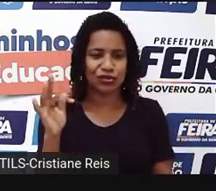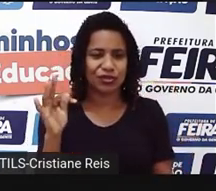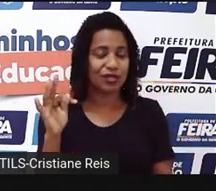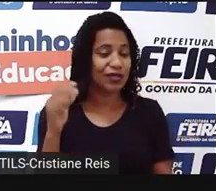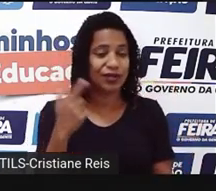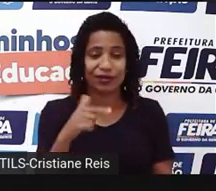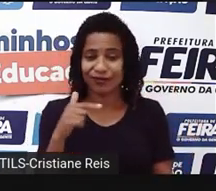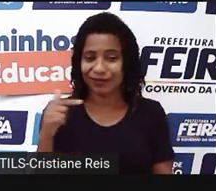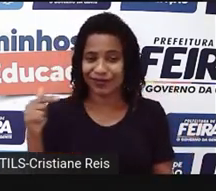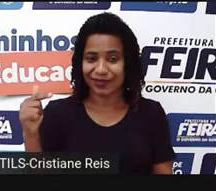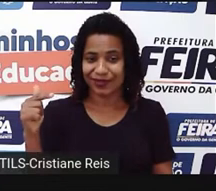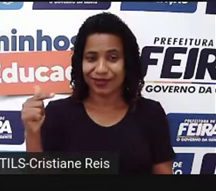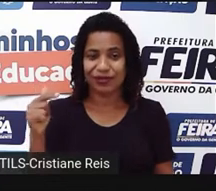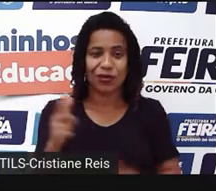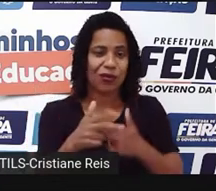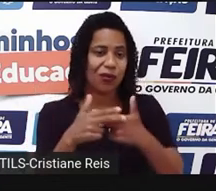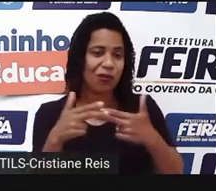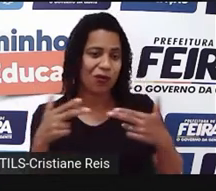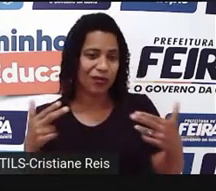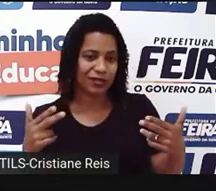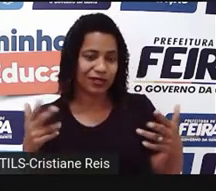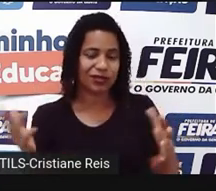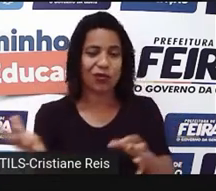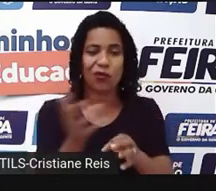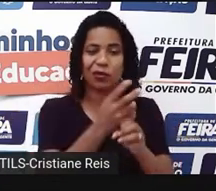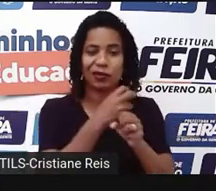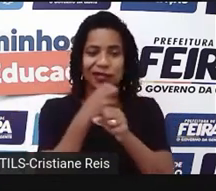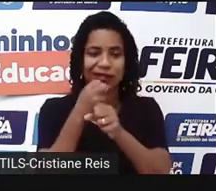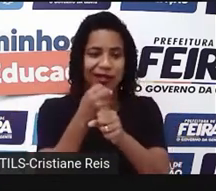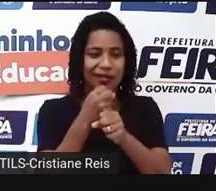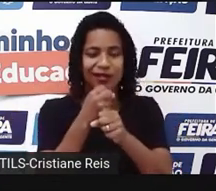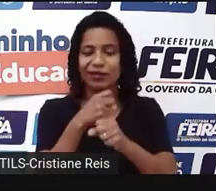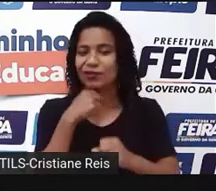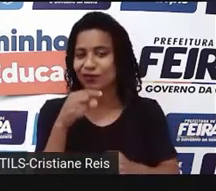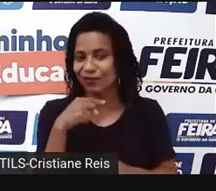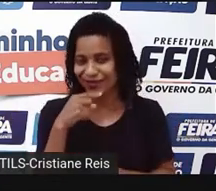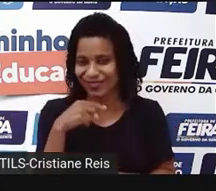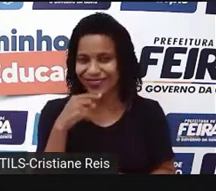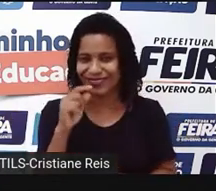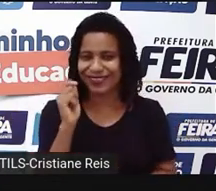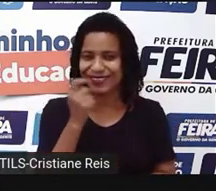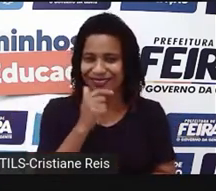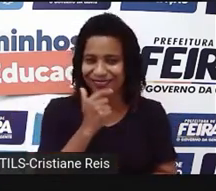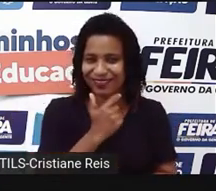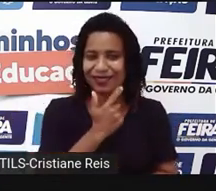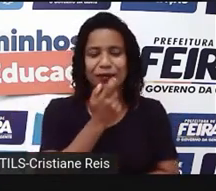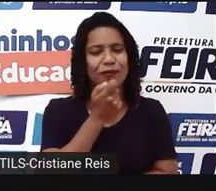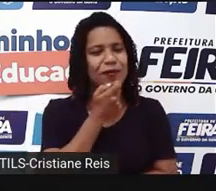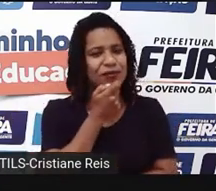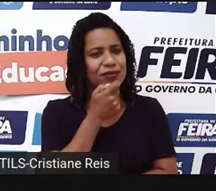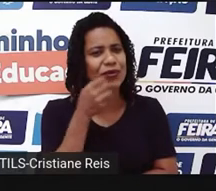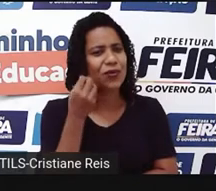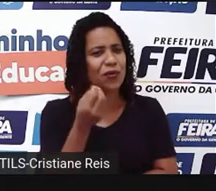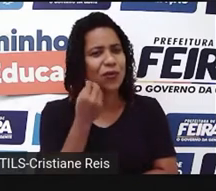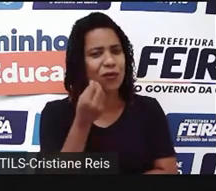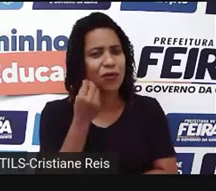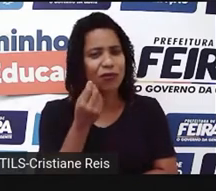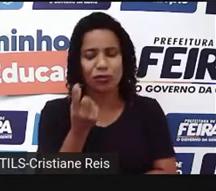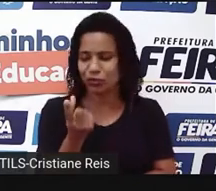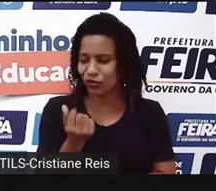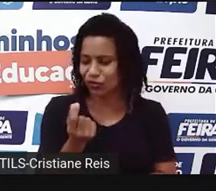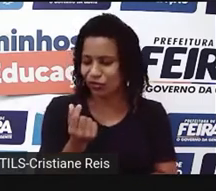para coisas que eu não posso contar. É engraçado isso, né? Porque você deve se perguntar assim, eu não conto